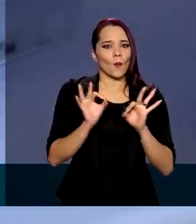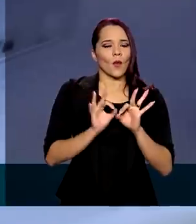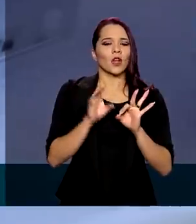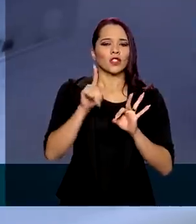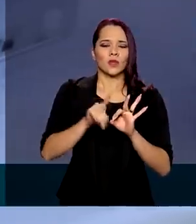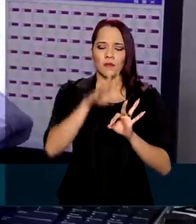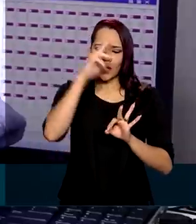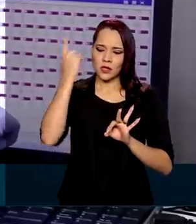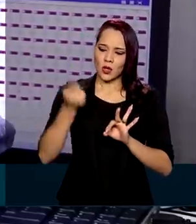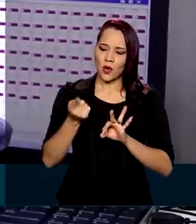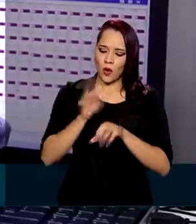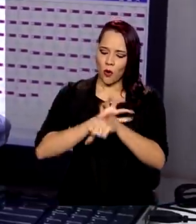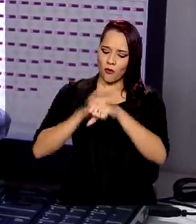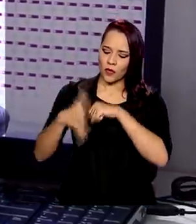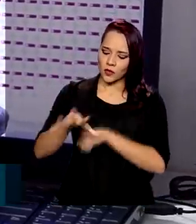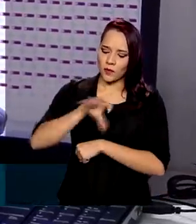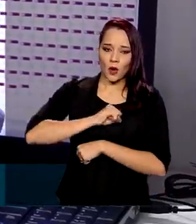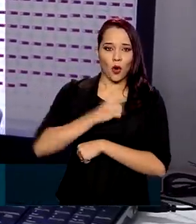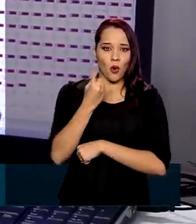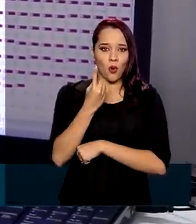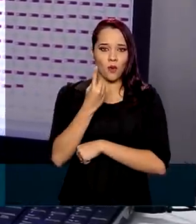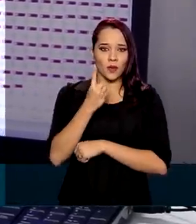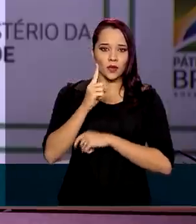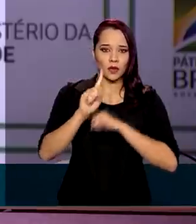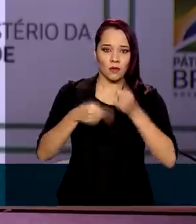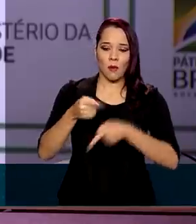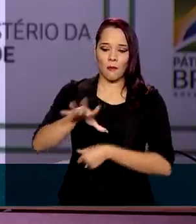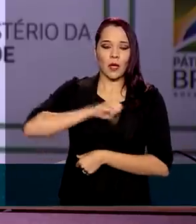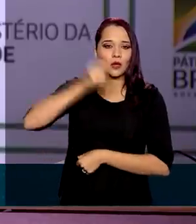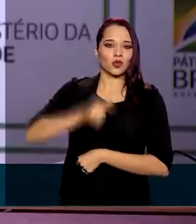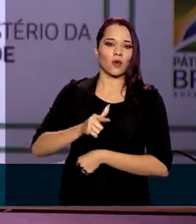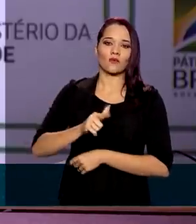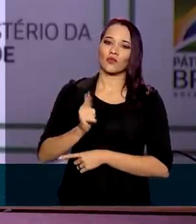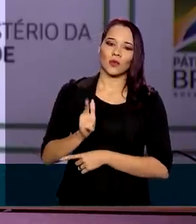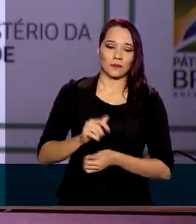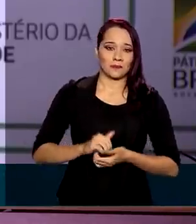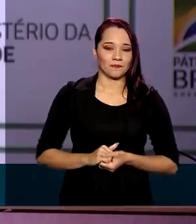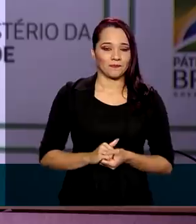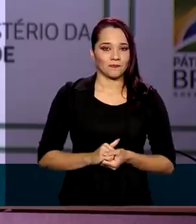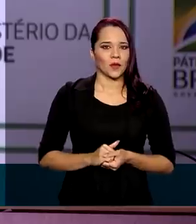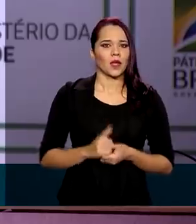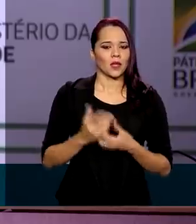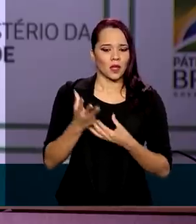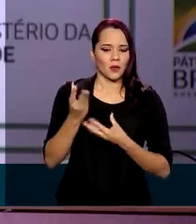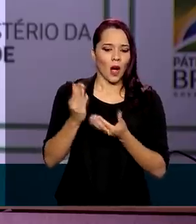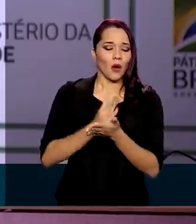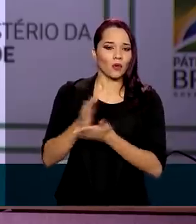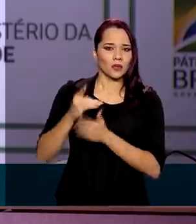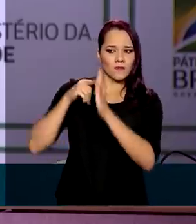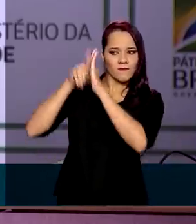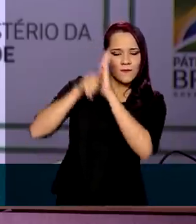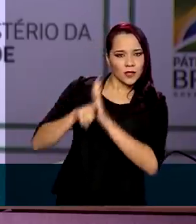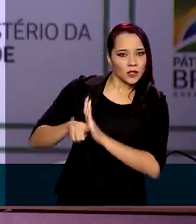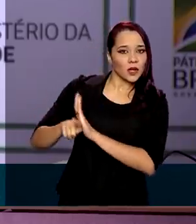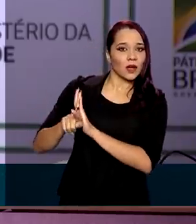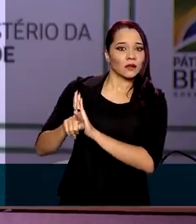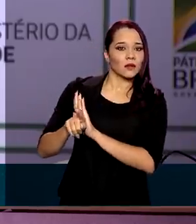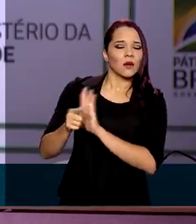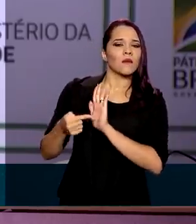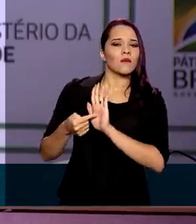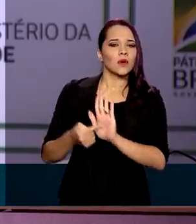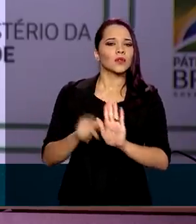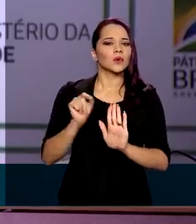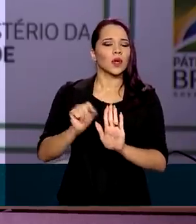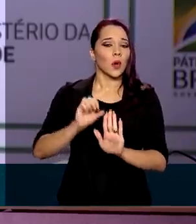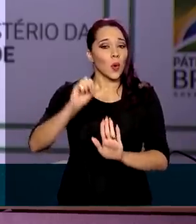de reinfecção pelo novo coronavírus no Brasil. A maioria dos casos que têm sido investigados até o momento, eles apontam para a